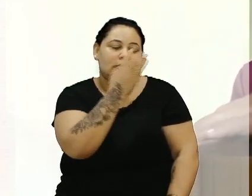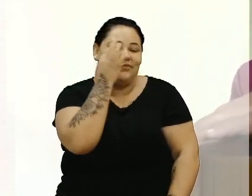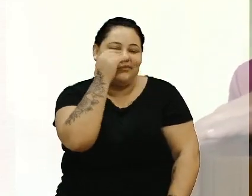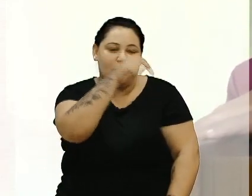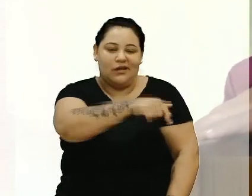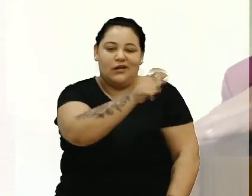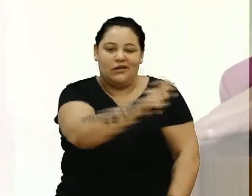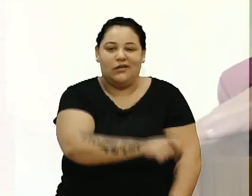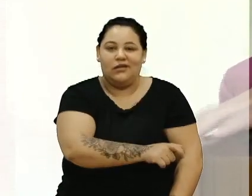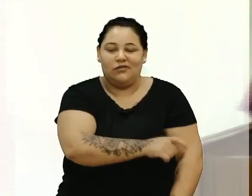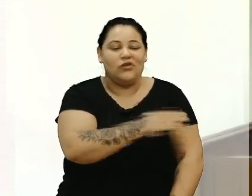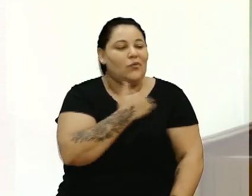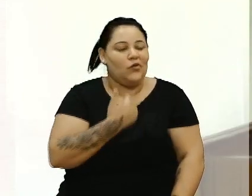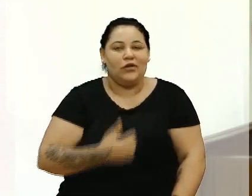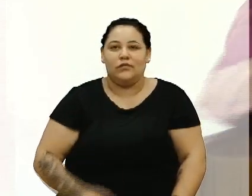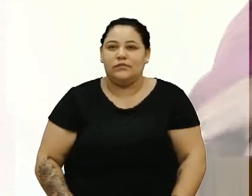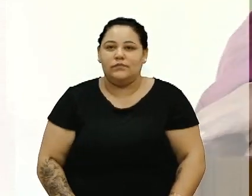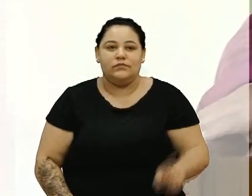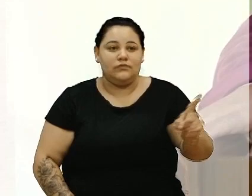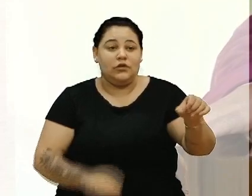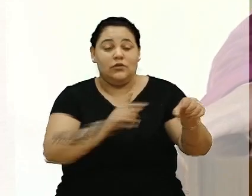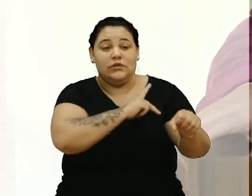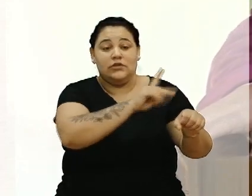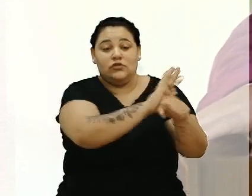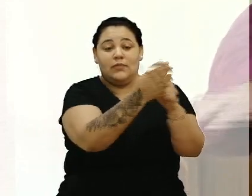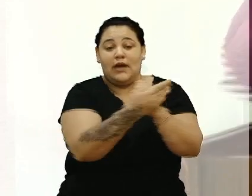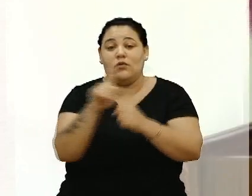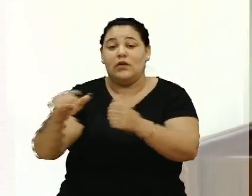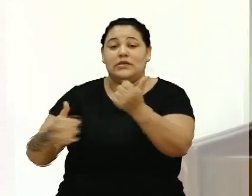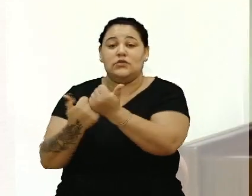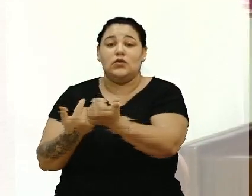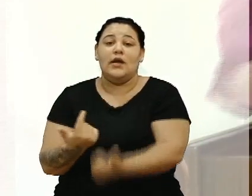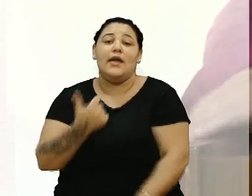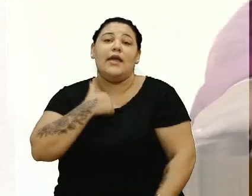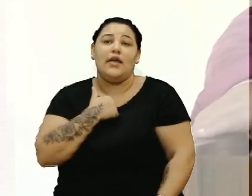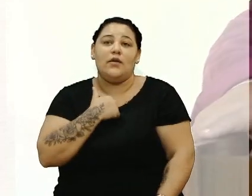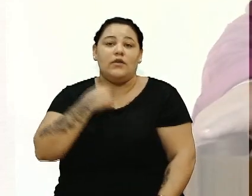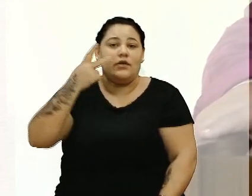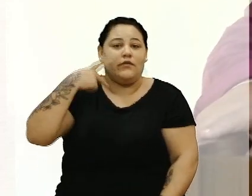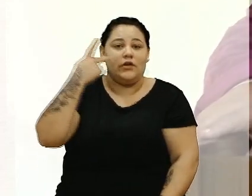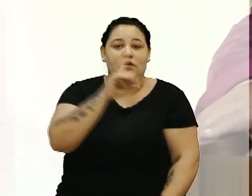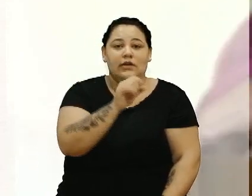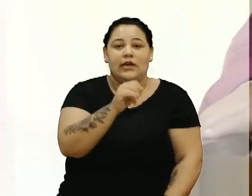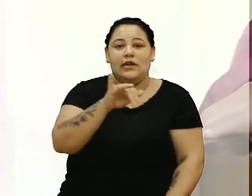Nosso presidente do bairro, nosso assessor, eu e a vereadora Daiane.